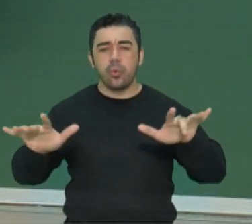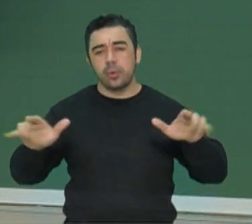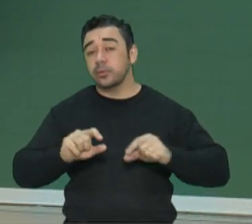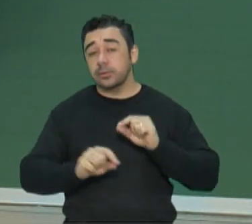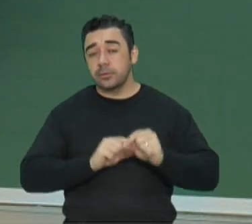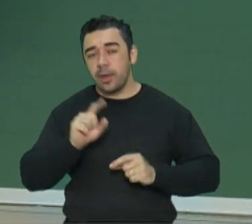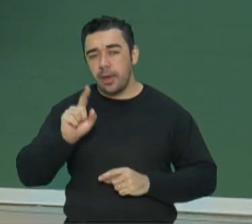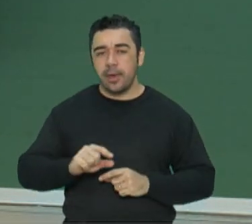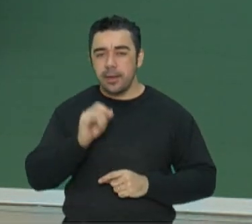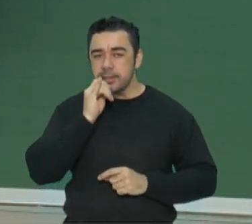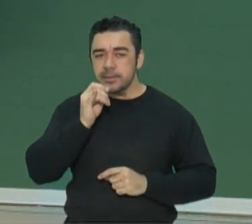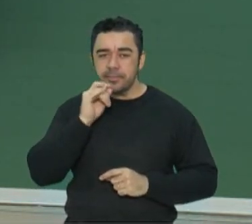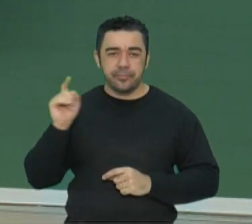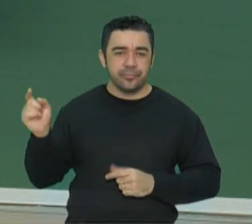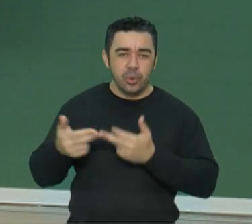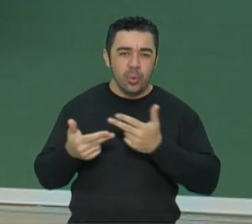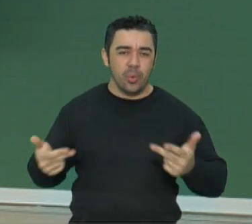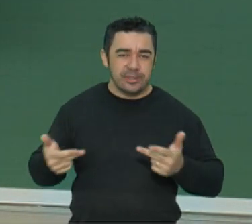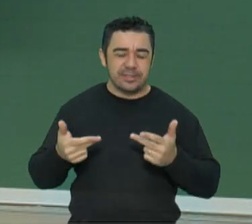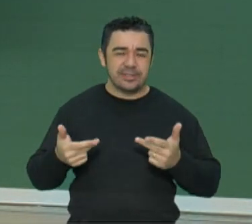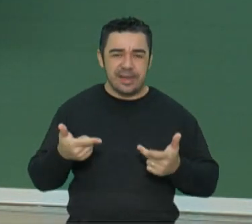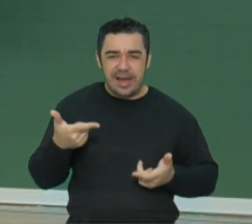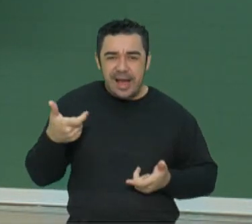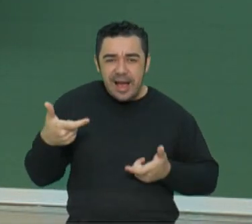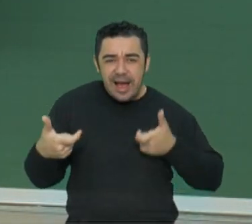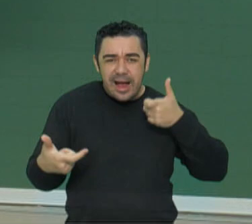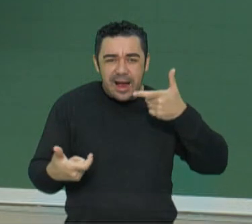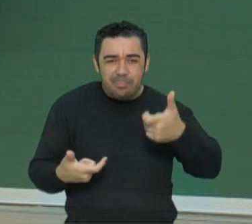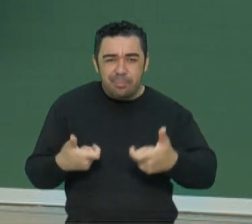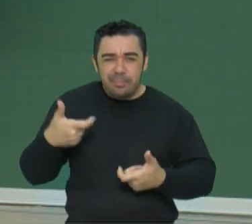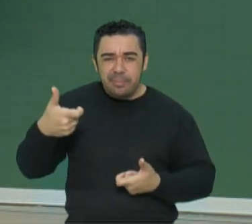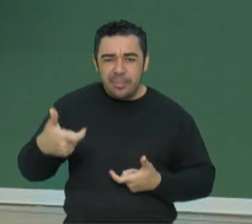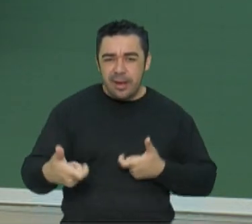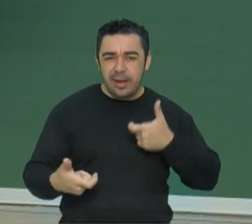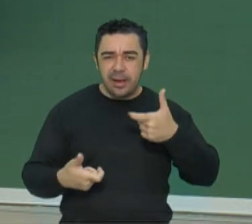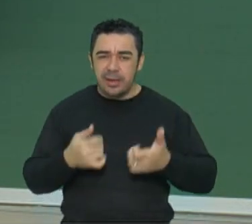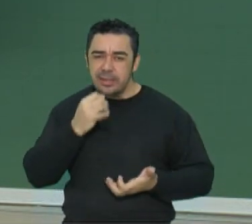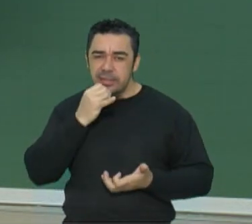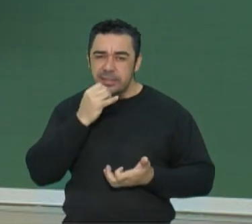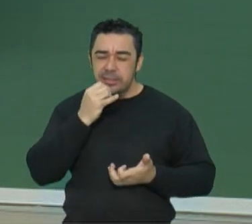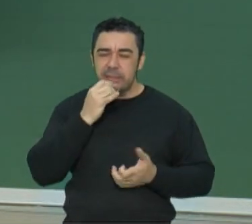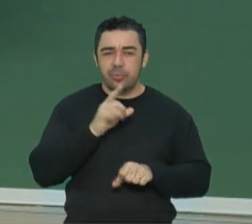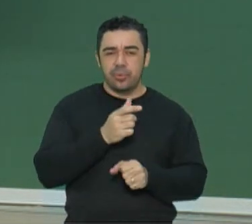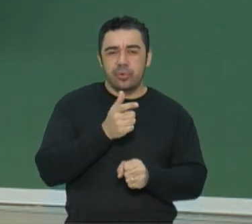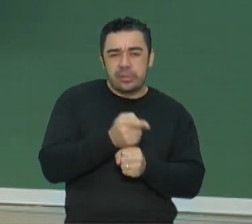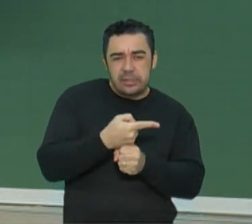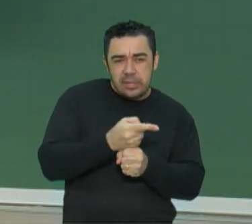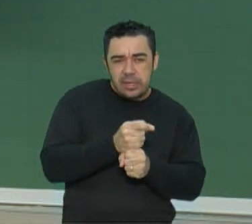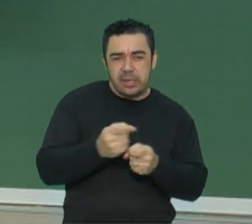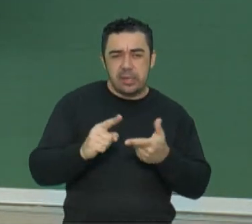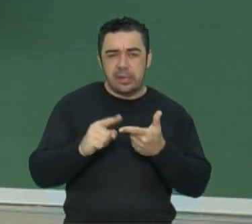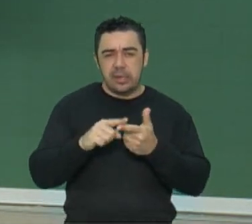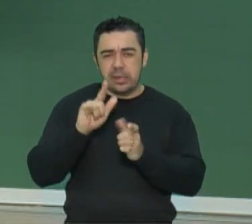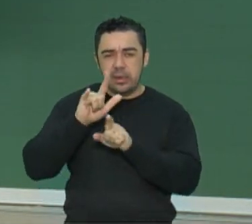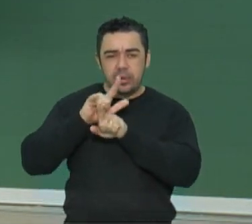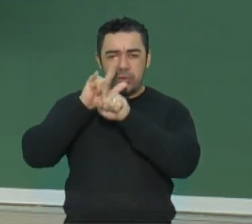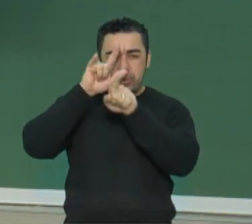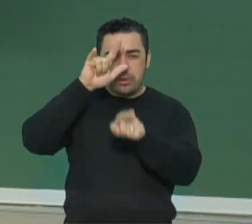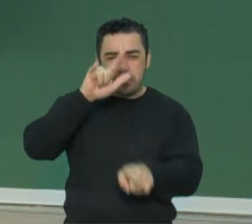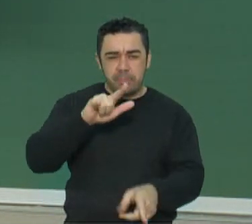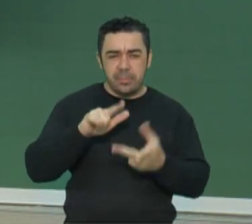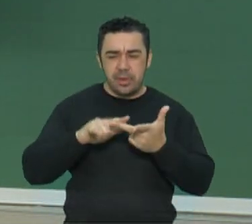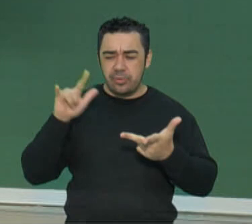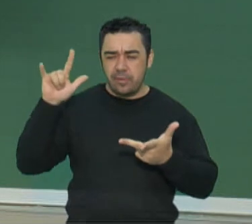Eles estão distribuindo equipamentos bélicos de guerra, como, por exemplo, tanques, canhões, torpedos, navios,